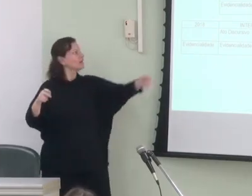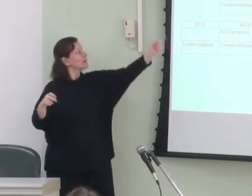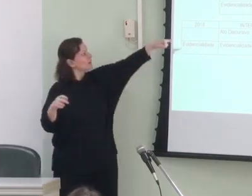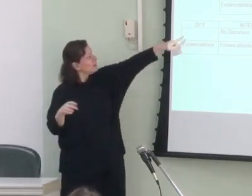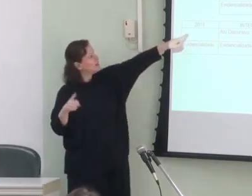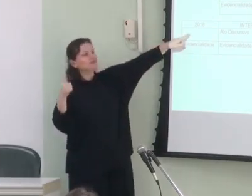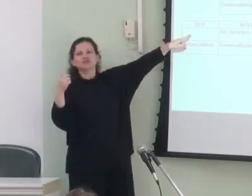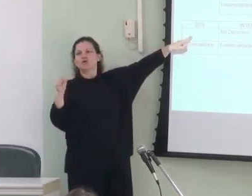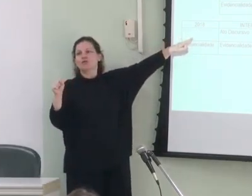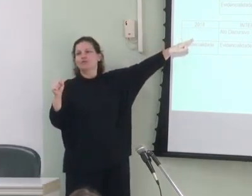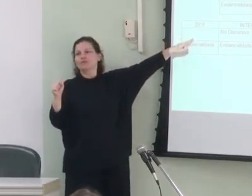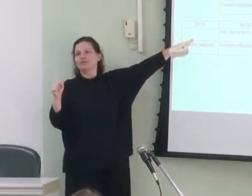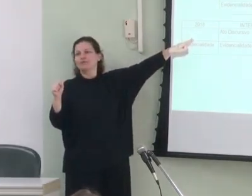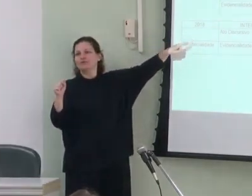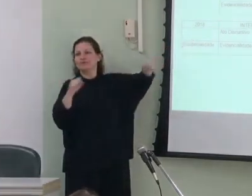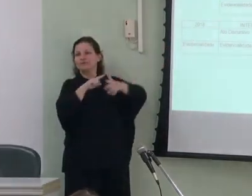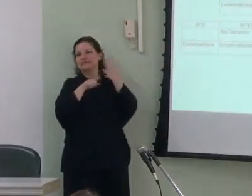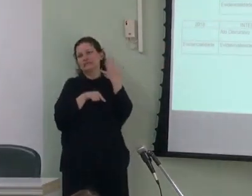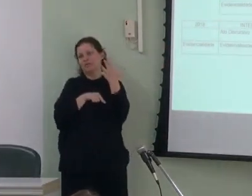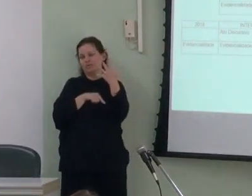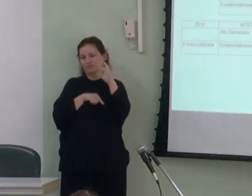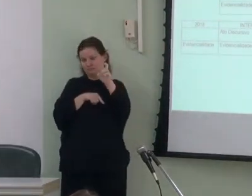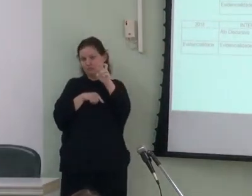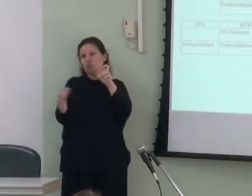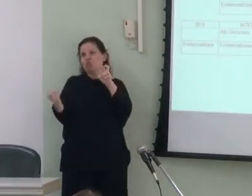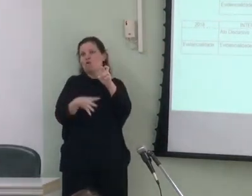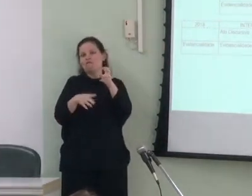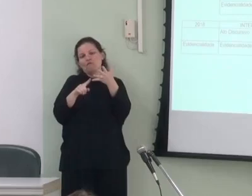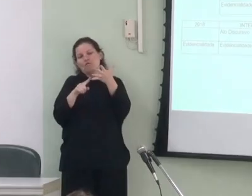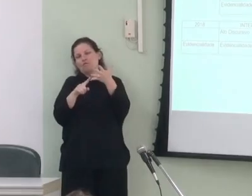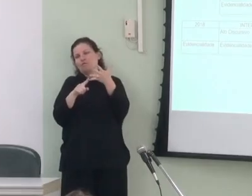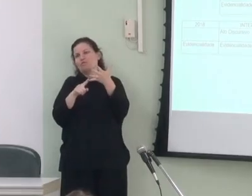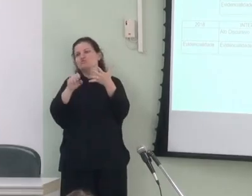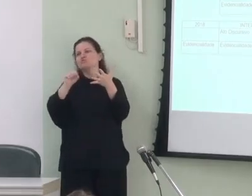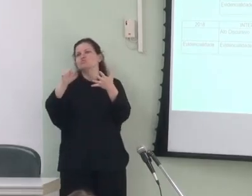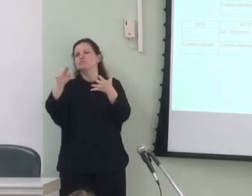e na de 2018 a gente tem um novo subtipo